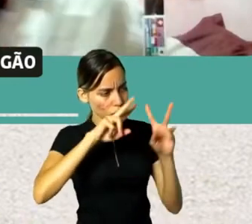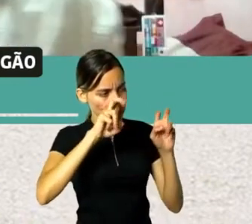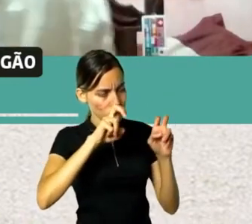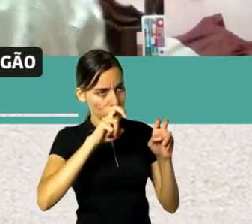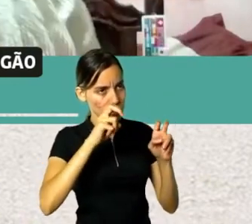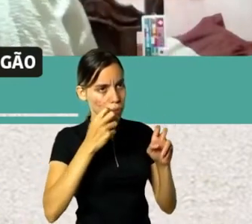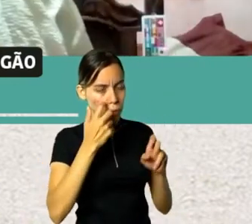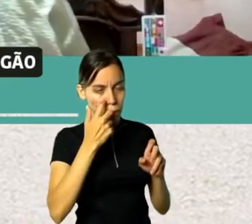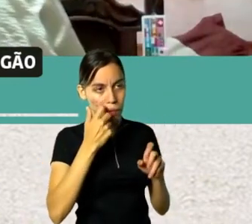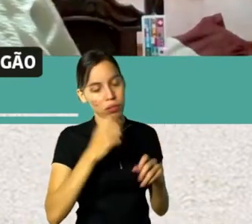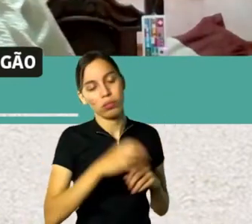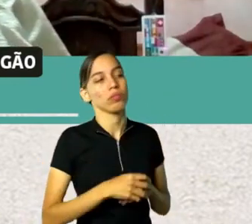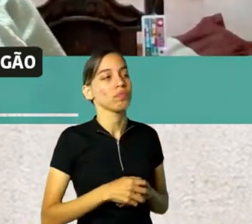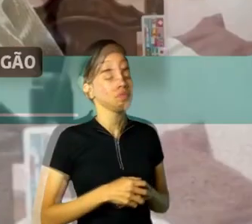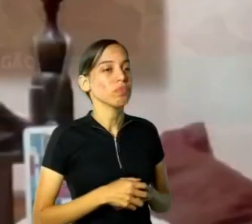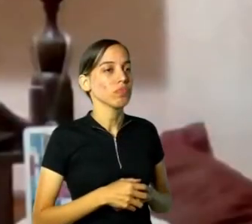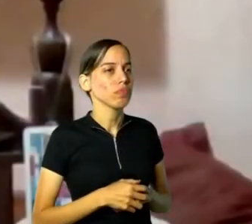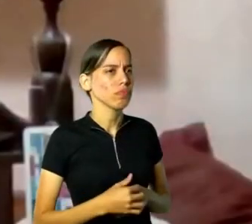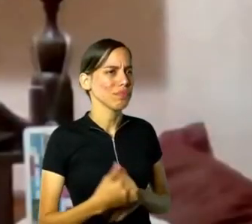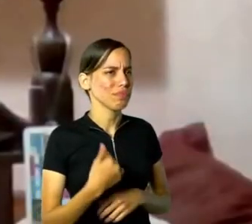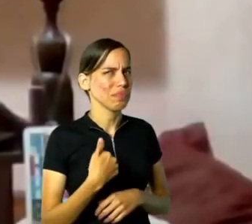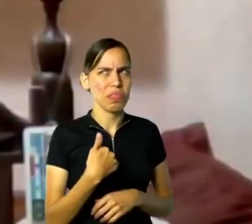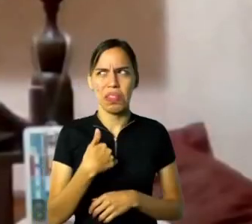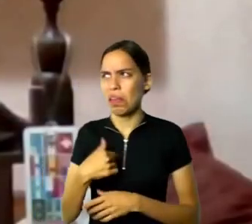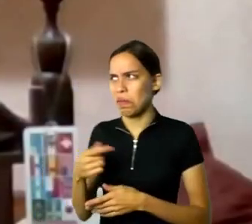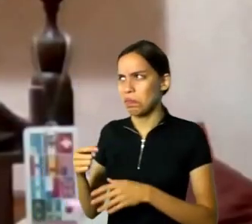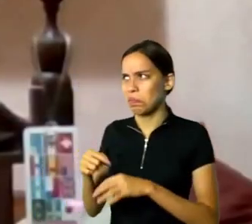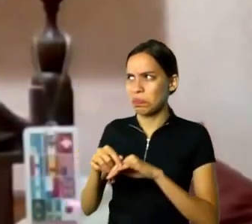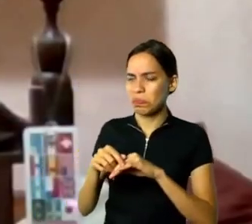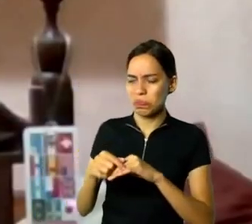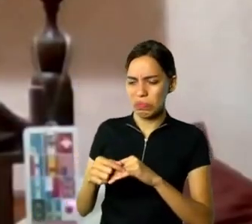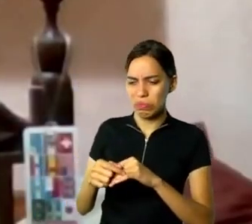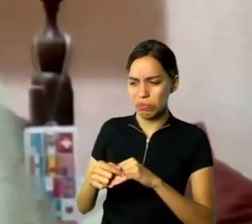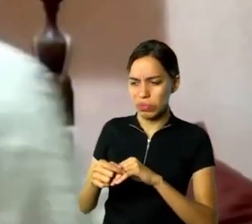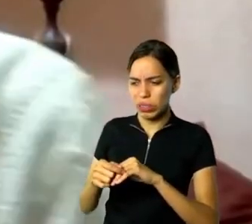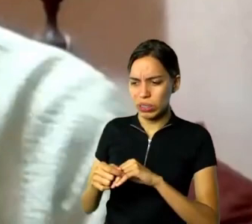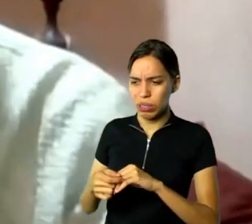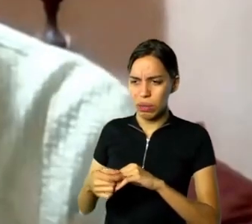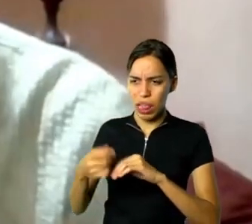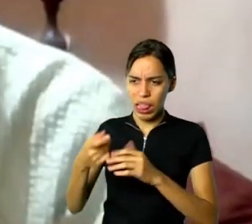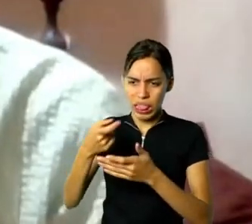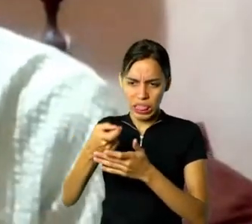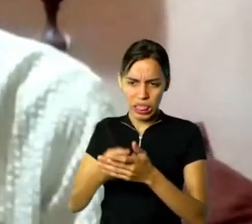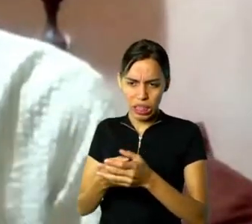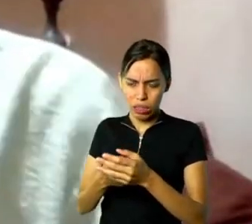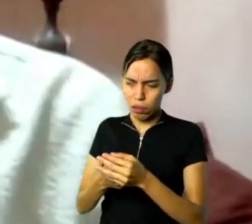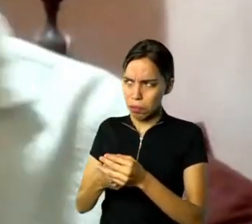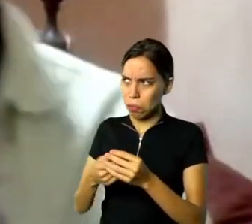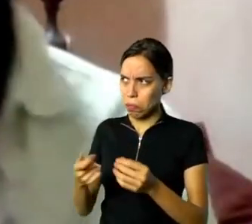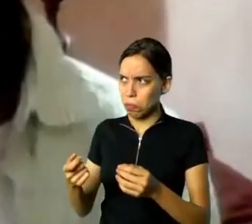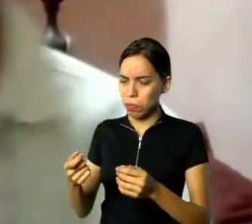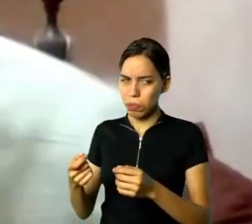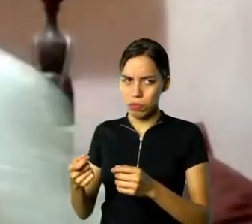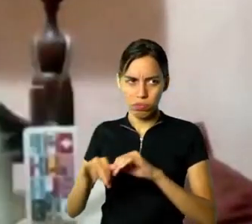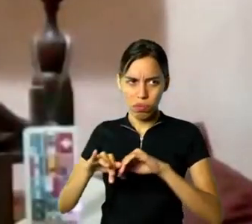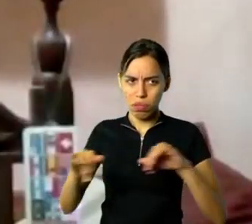Olha, eu não separei nada aqui não, mas posso ler qualquer trecho, qualquer livro.